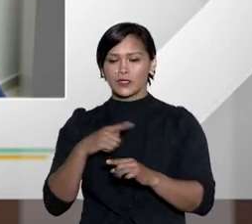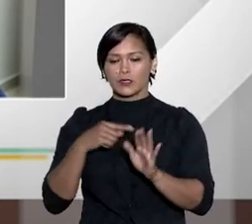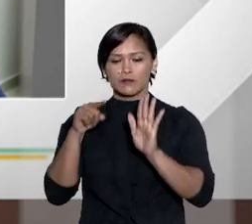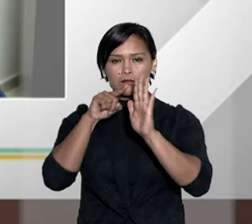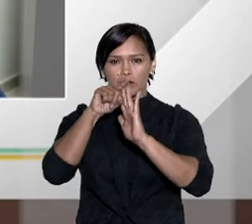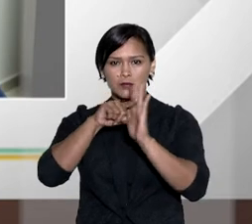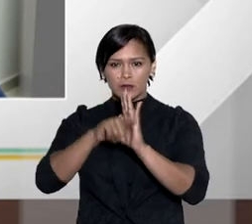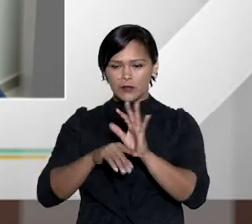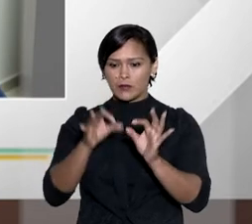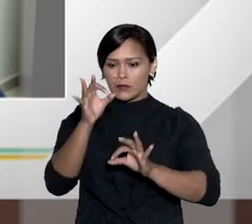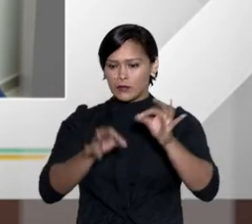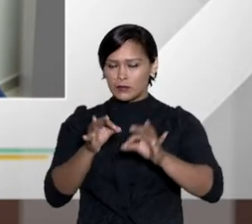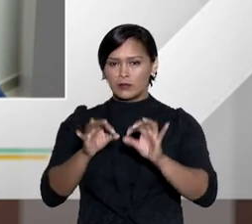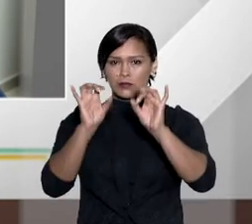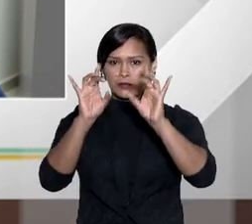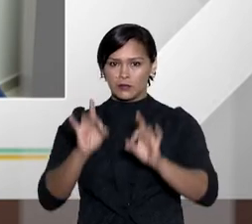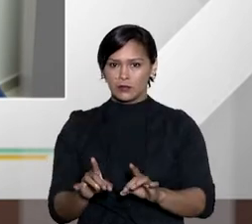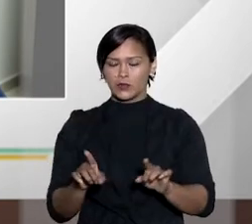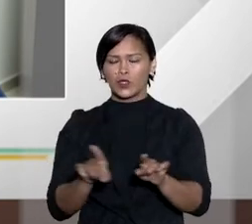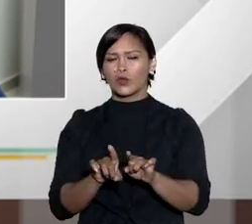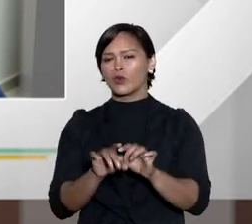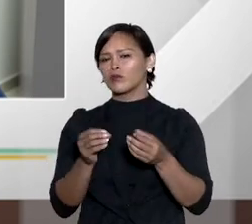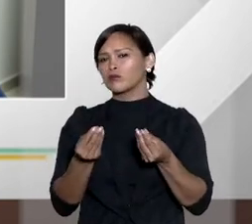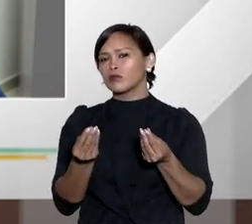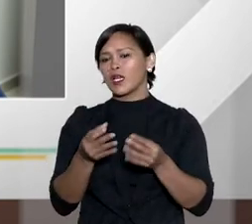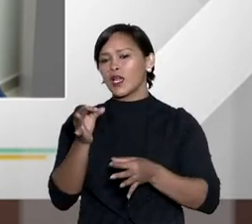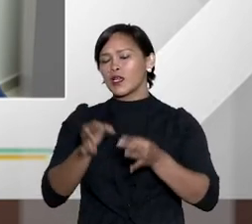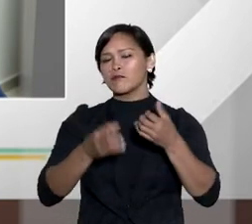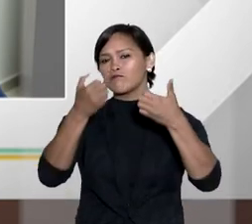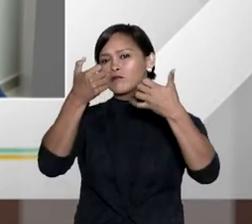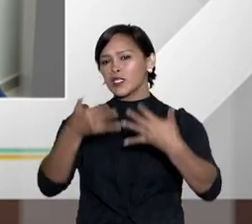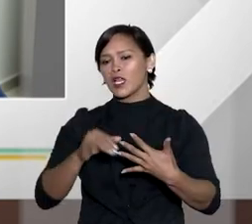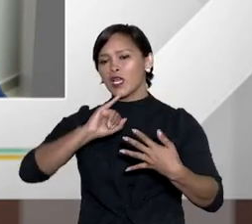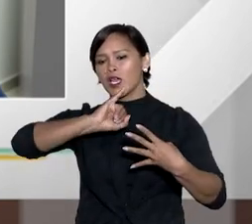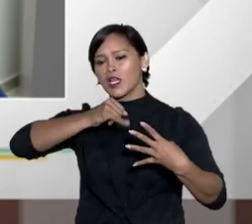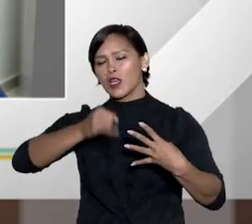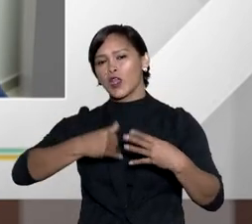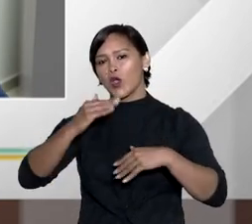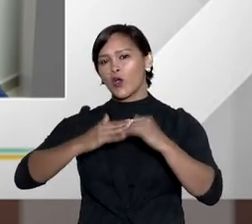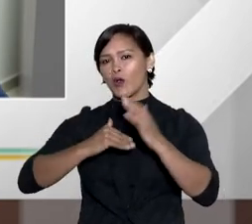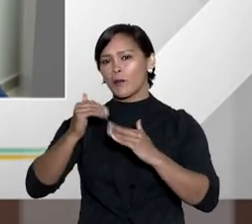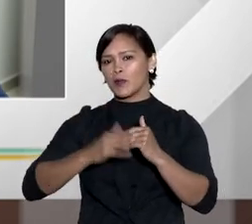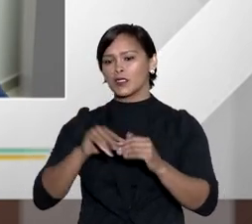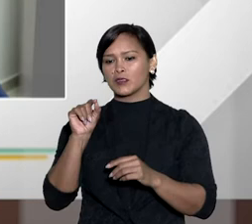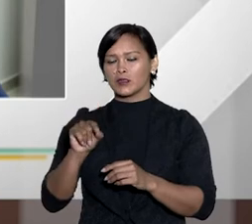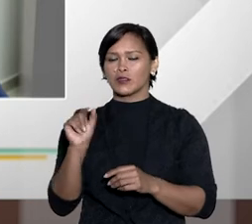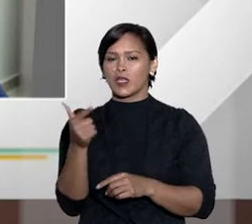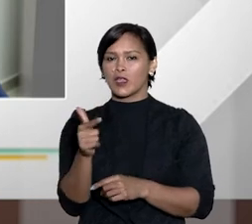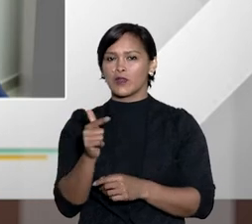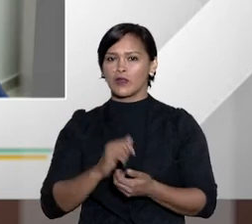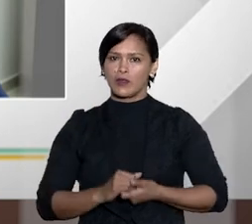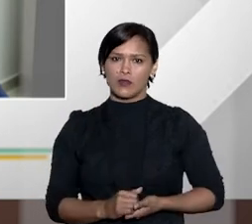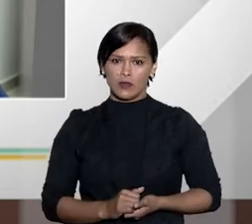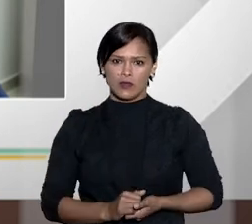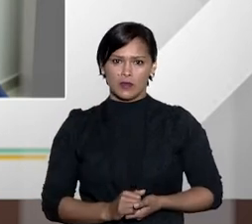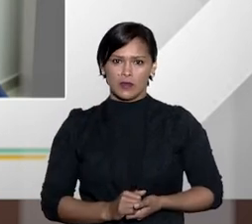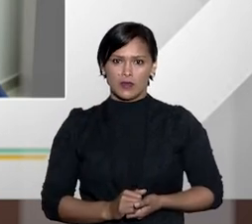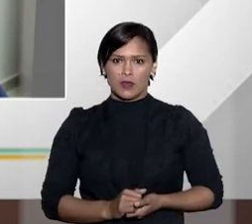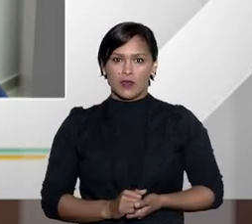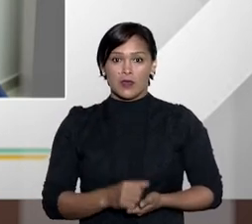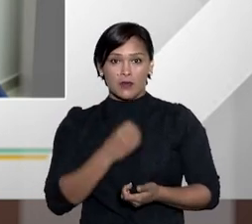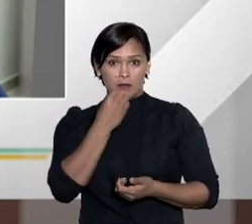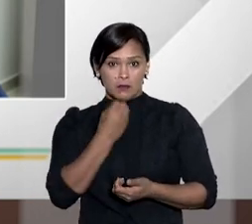desses processos fosse mais rápida sendo apreciada pelo juizado especial e qual seria a justificativa para essa hipótese de